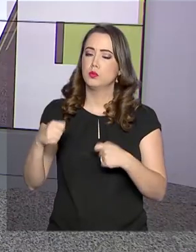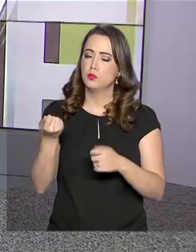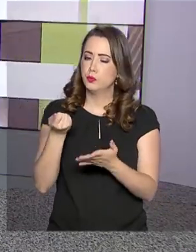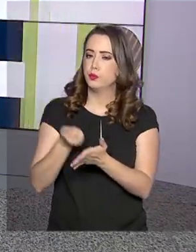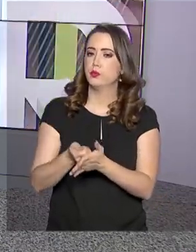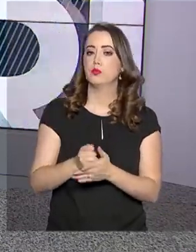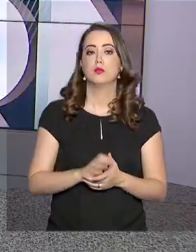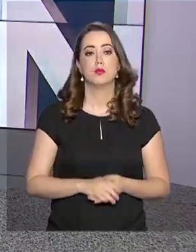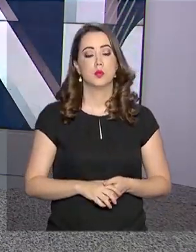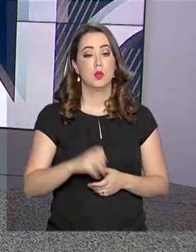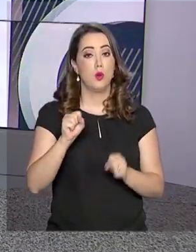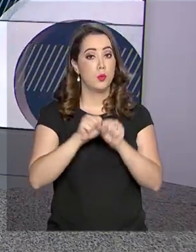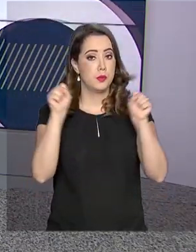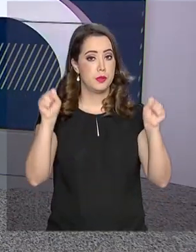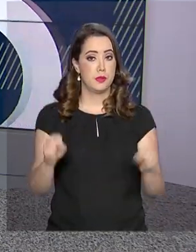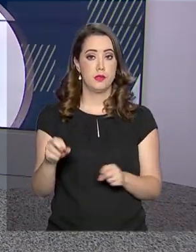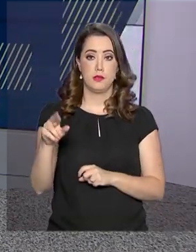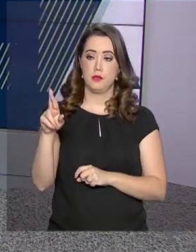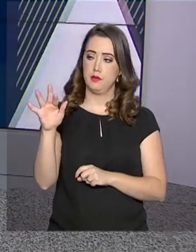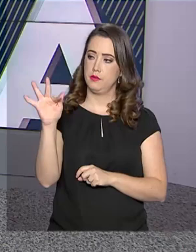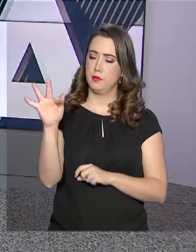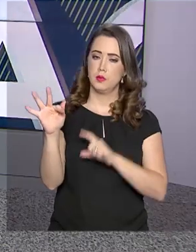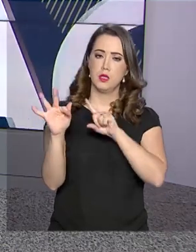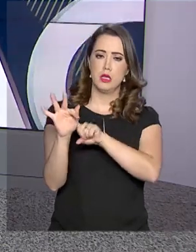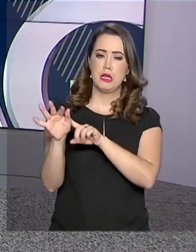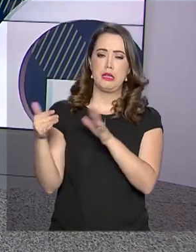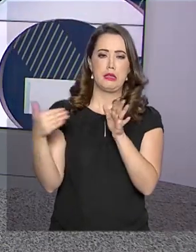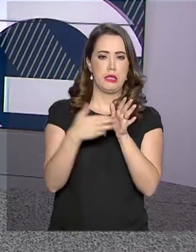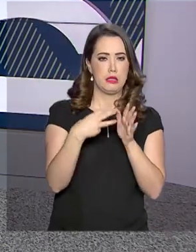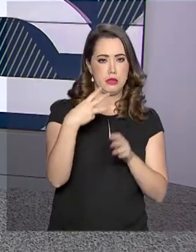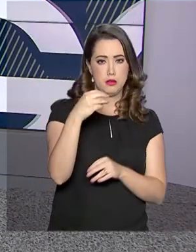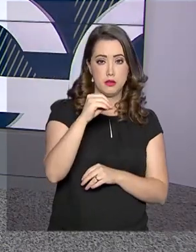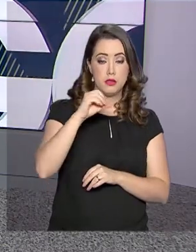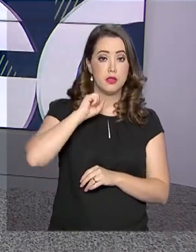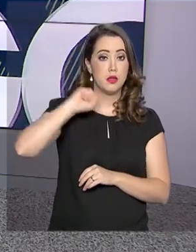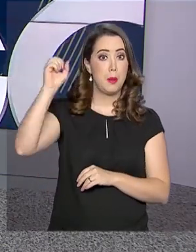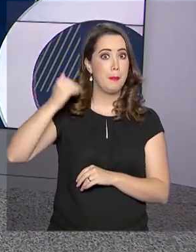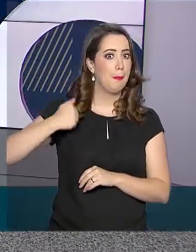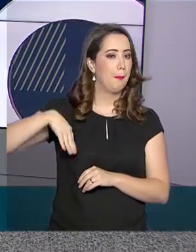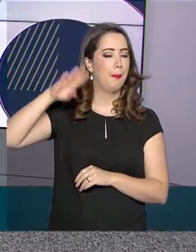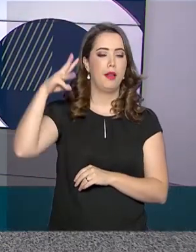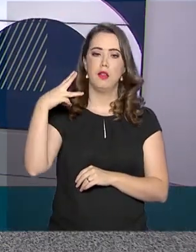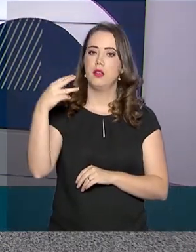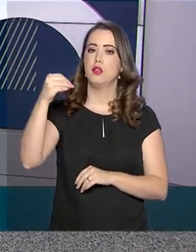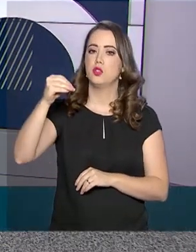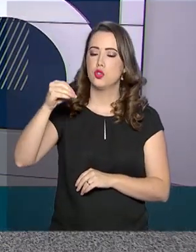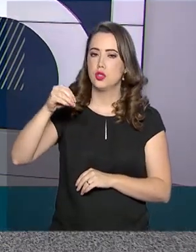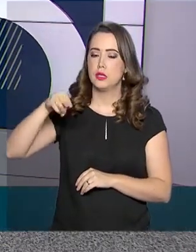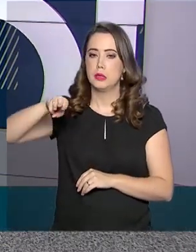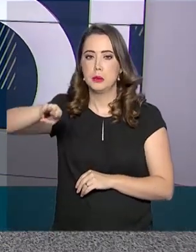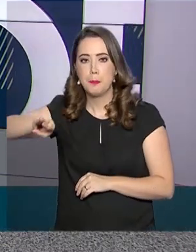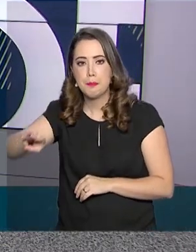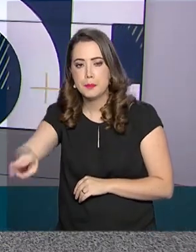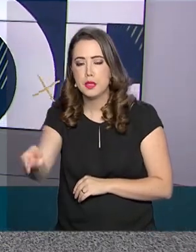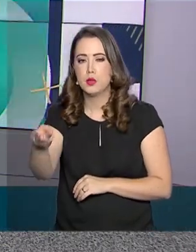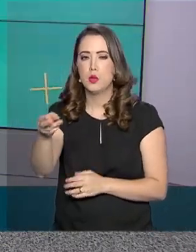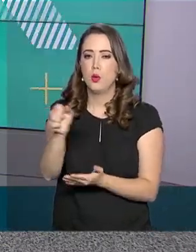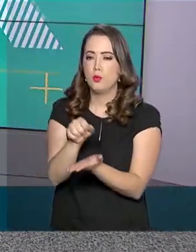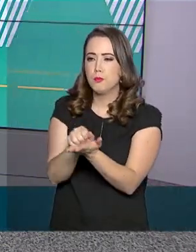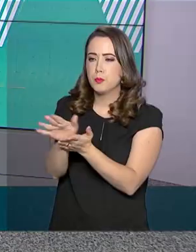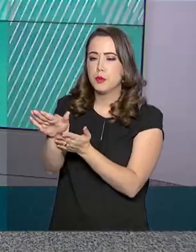devido. Os sistemas da Receita Federal receberam até o dia 30 de abril mais de 30 milhões e 600 mil